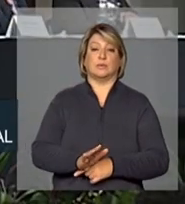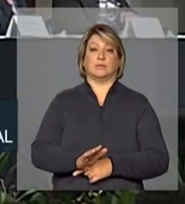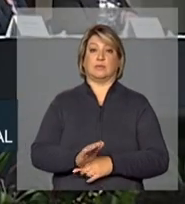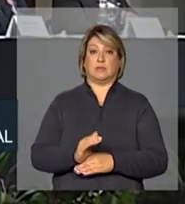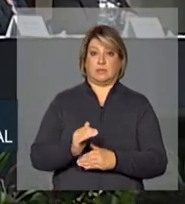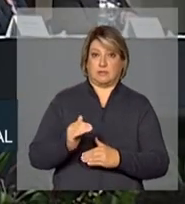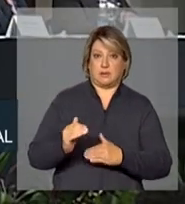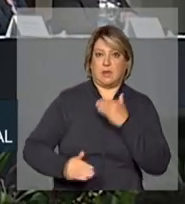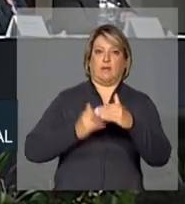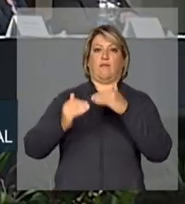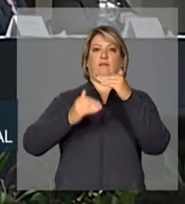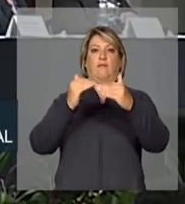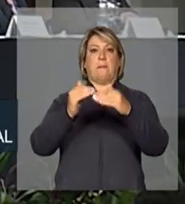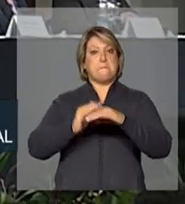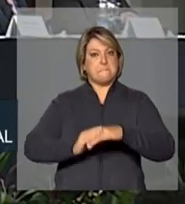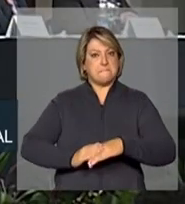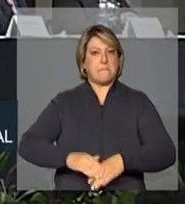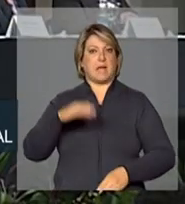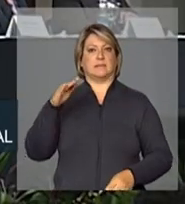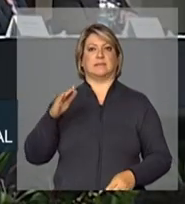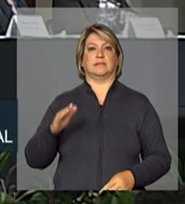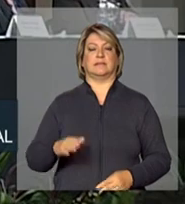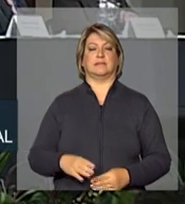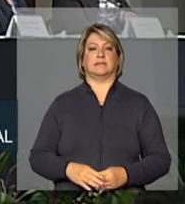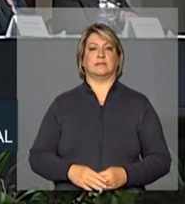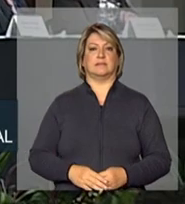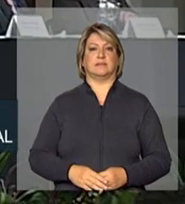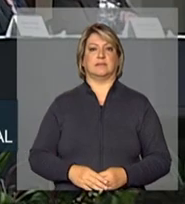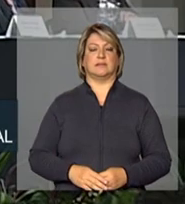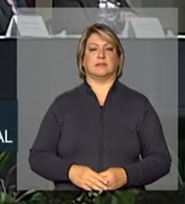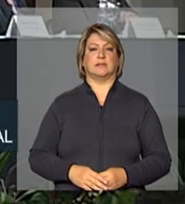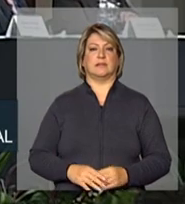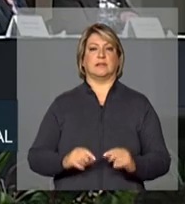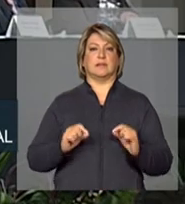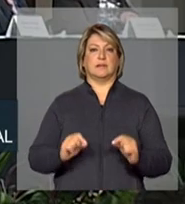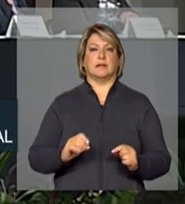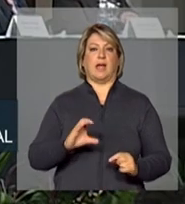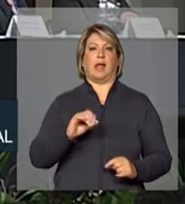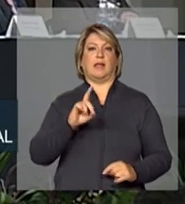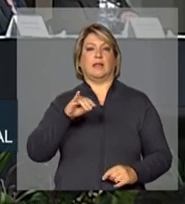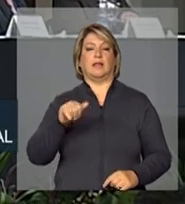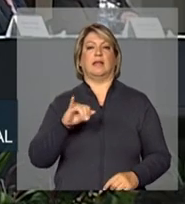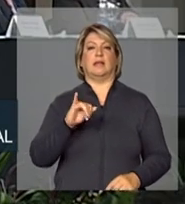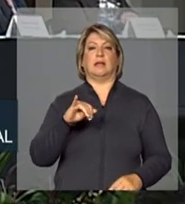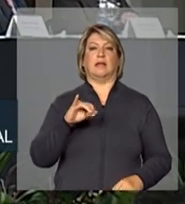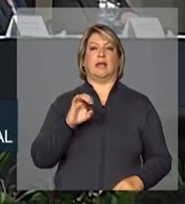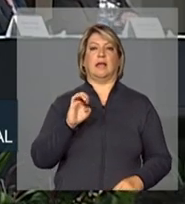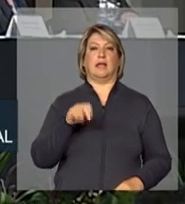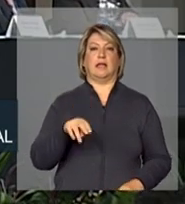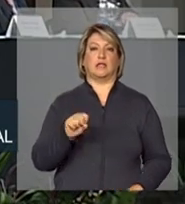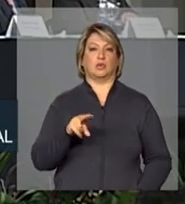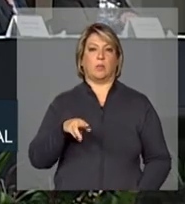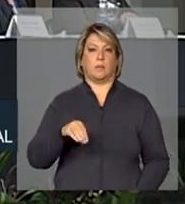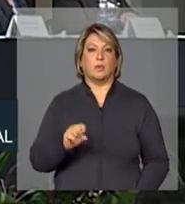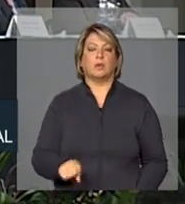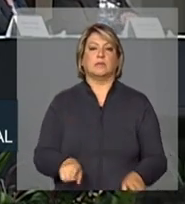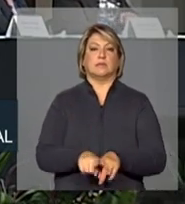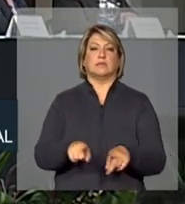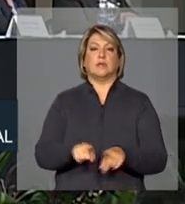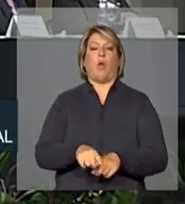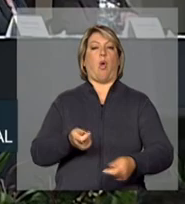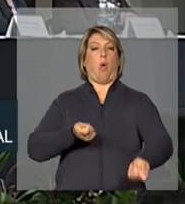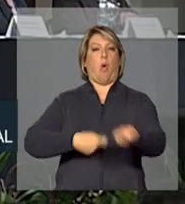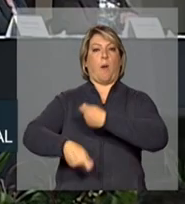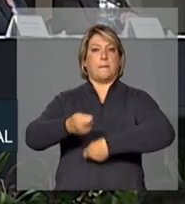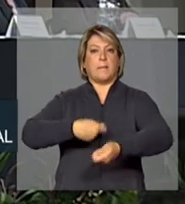mais a cadeia de insumos a cadeia de comercialização